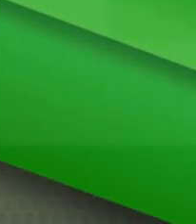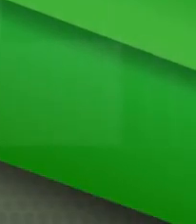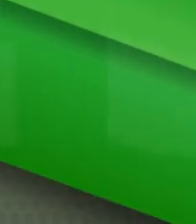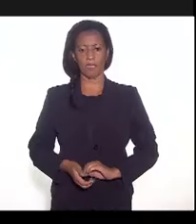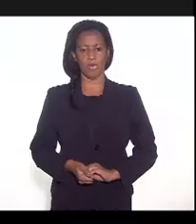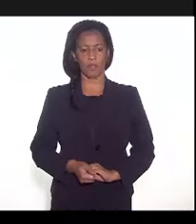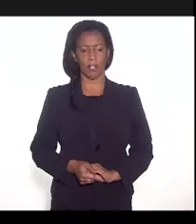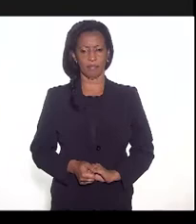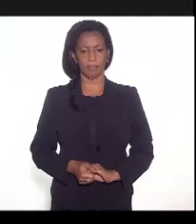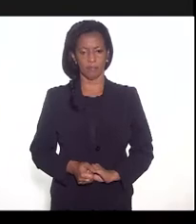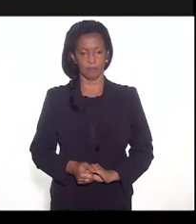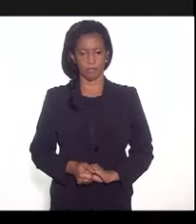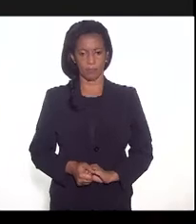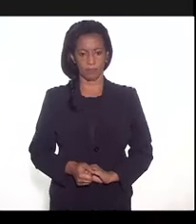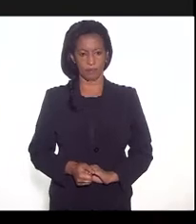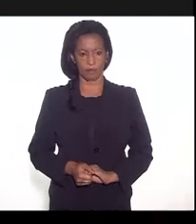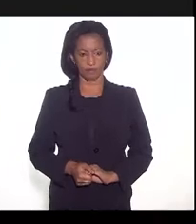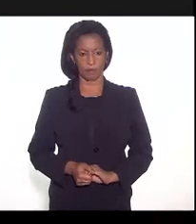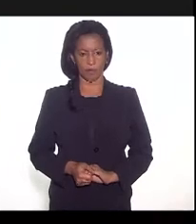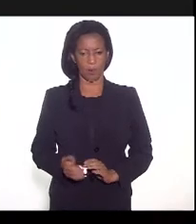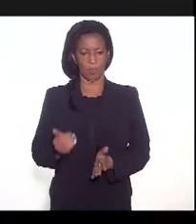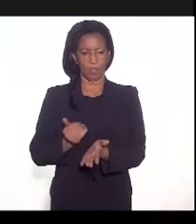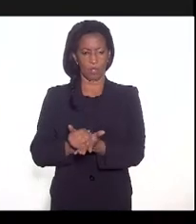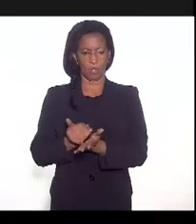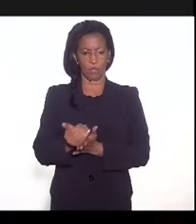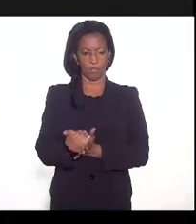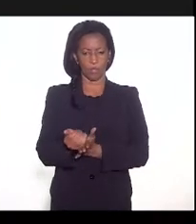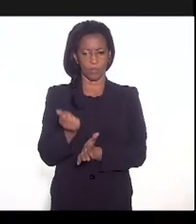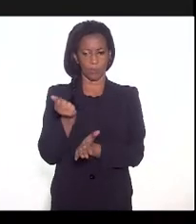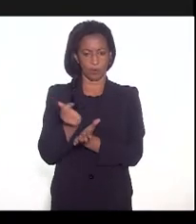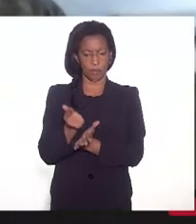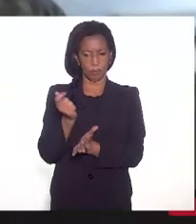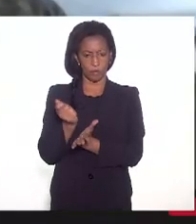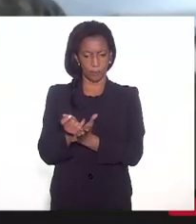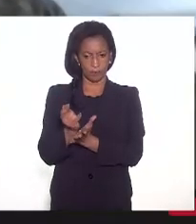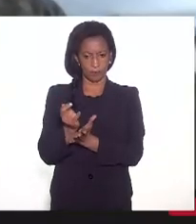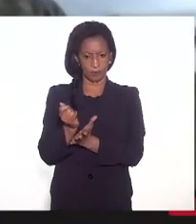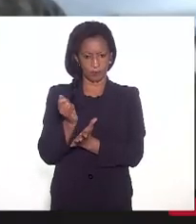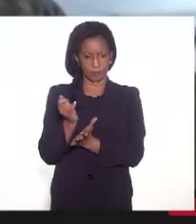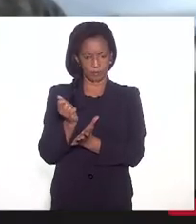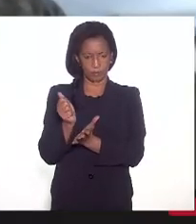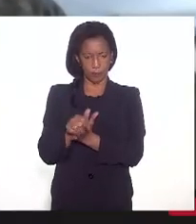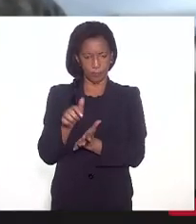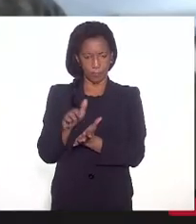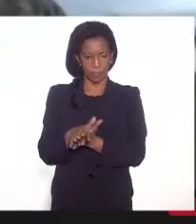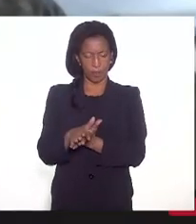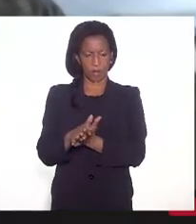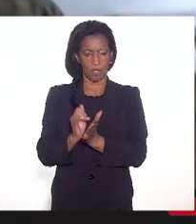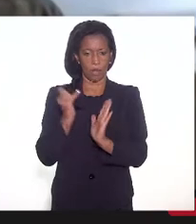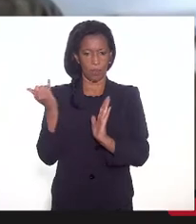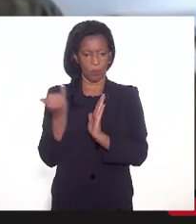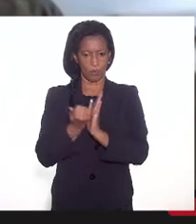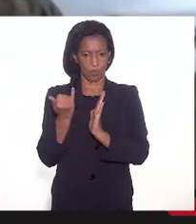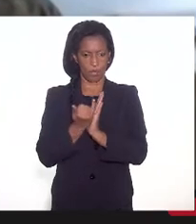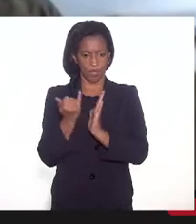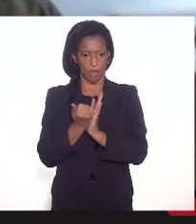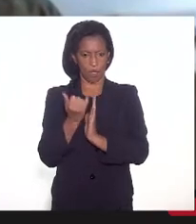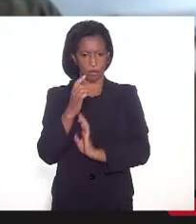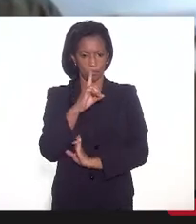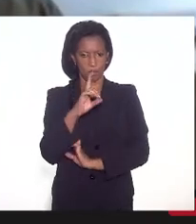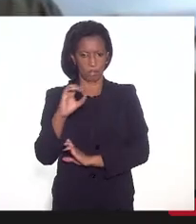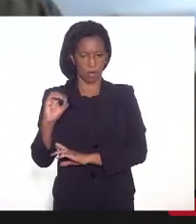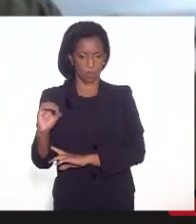Da Comissão de Tributação, publicada no Diário Oficial,